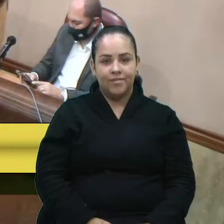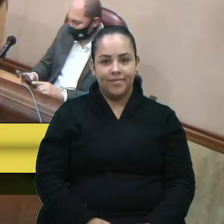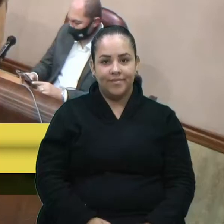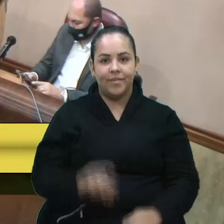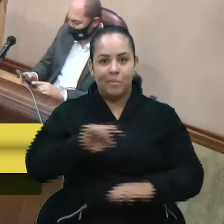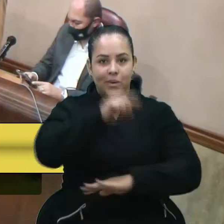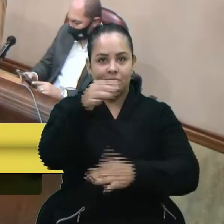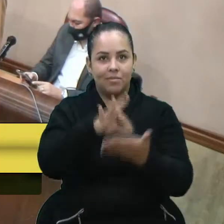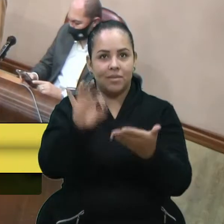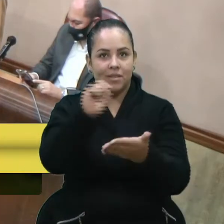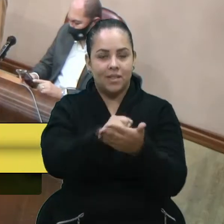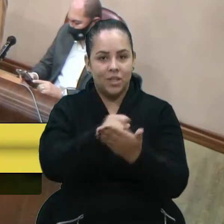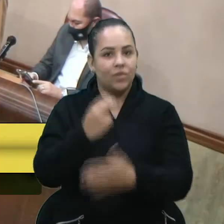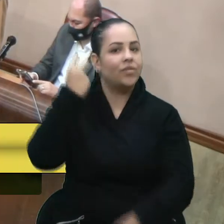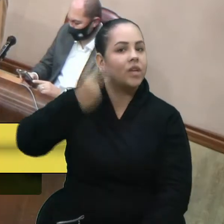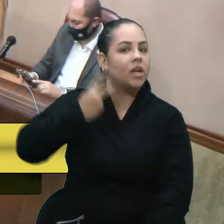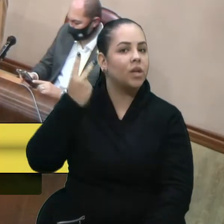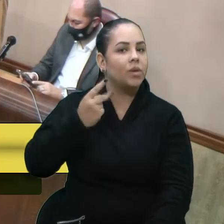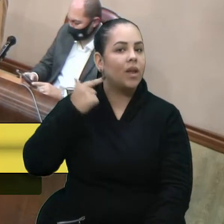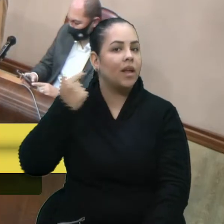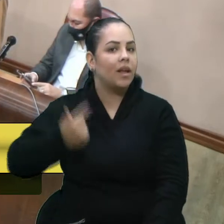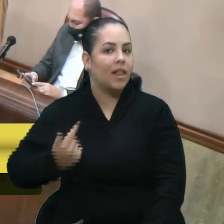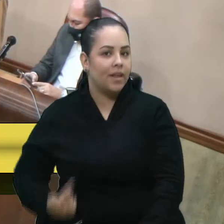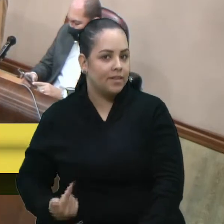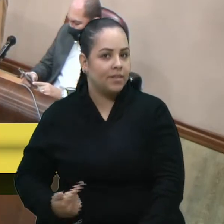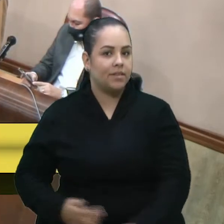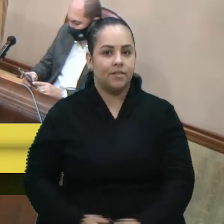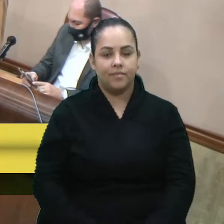Escrito com a palavra a vereadora Gladys Frizzo.